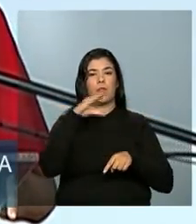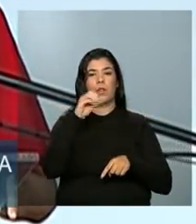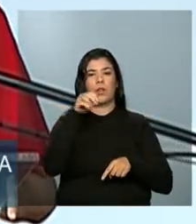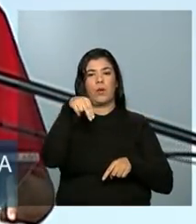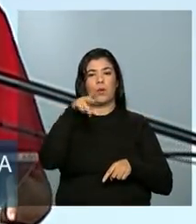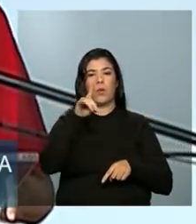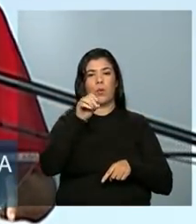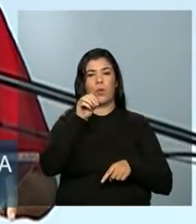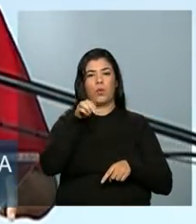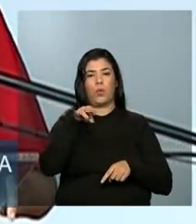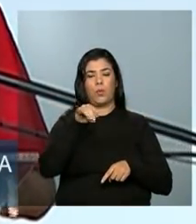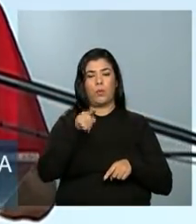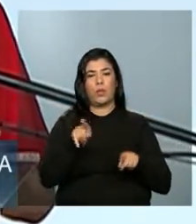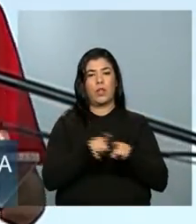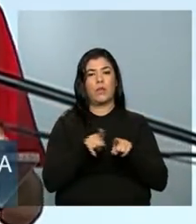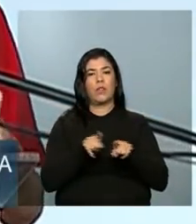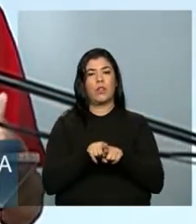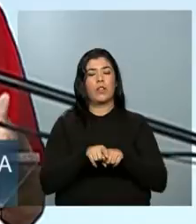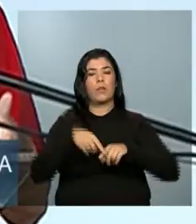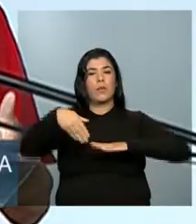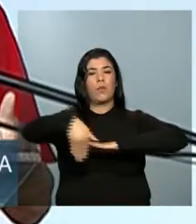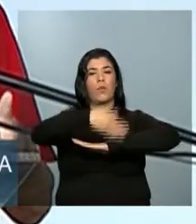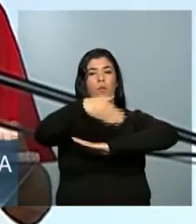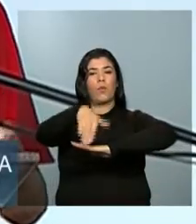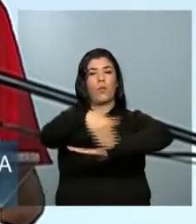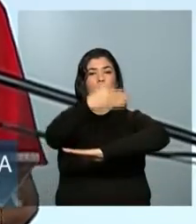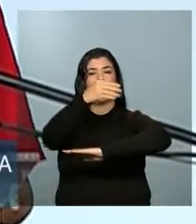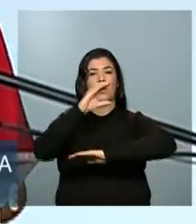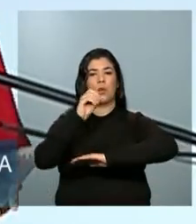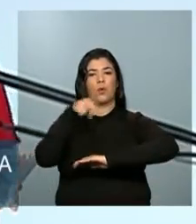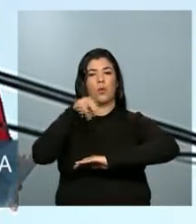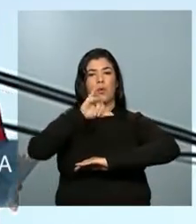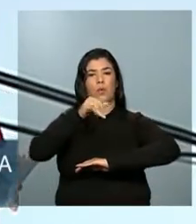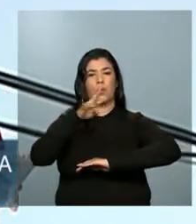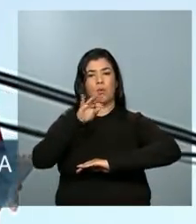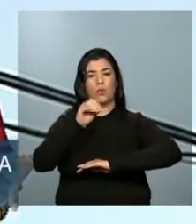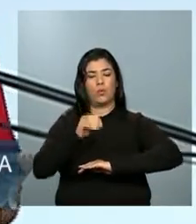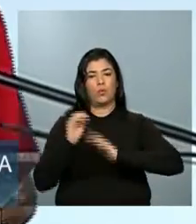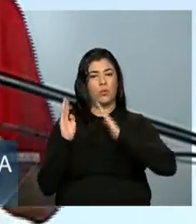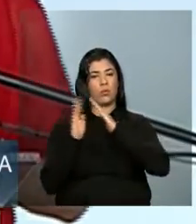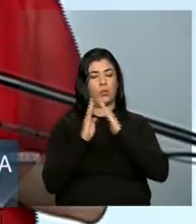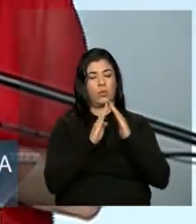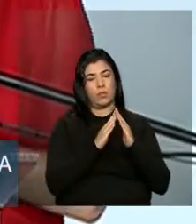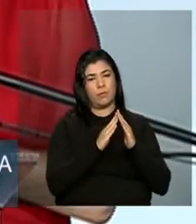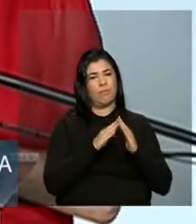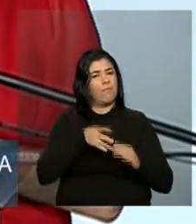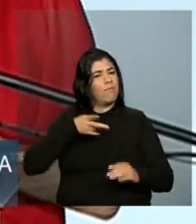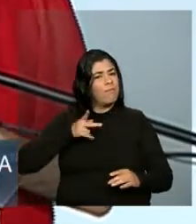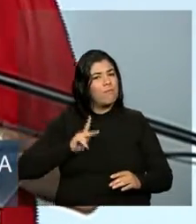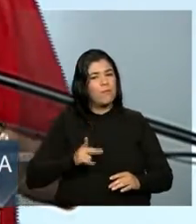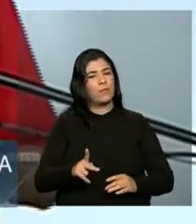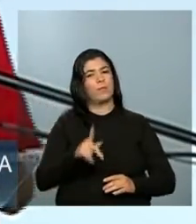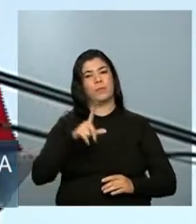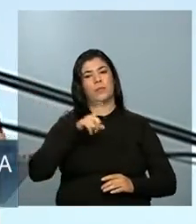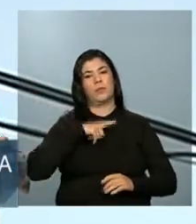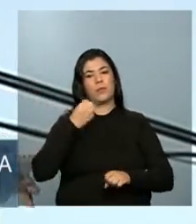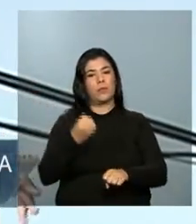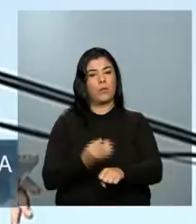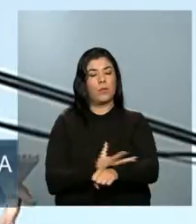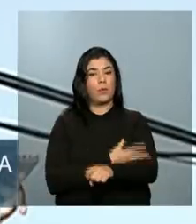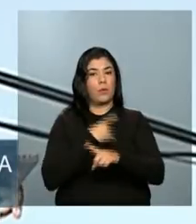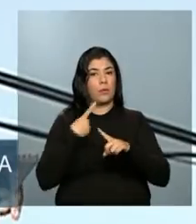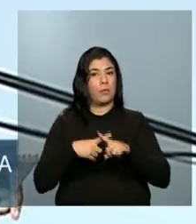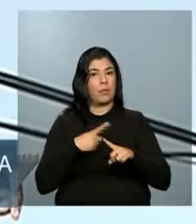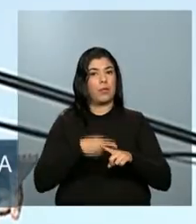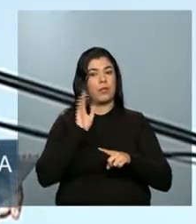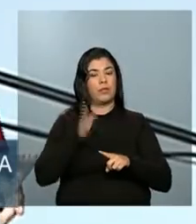habitacionais pelo Brasil afora. E sempre é uma emoção. Porque, como eu disse